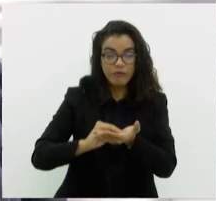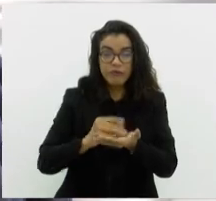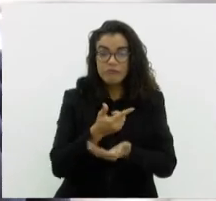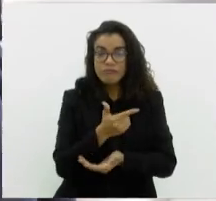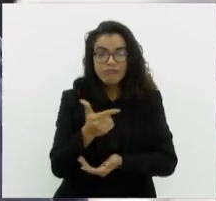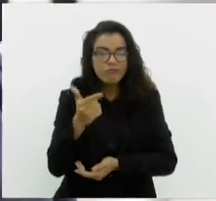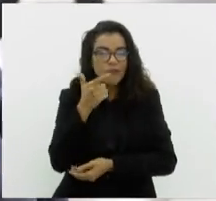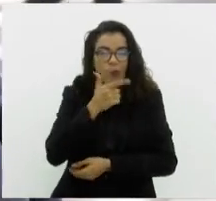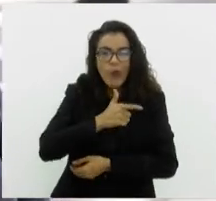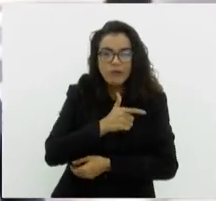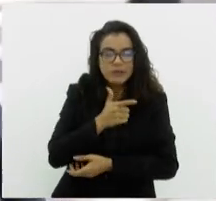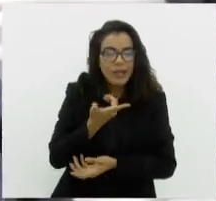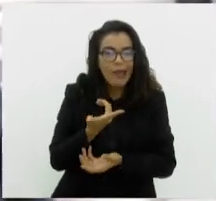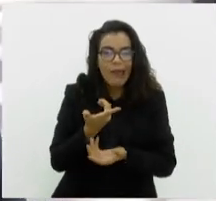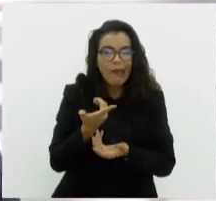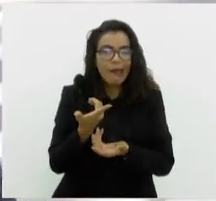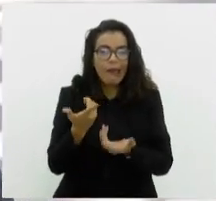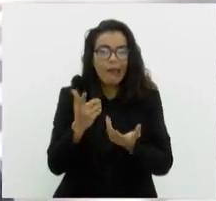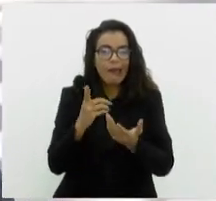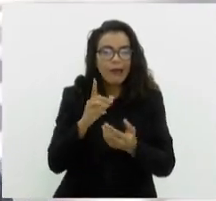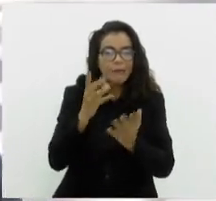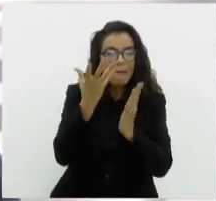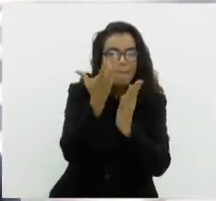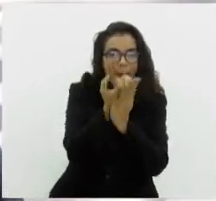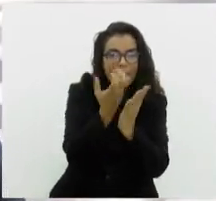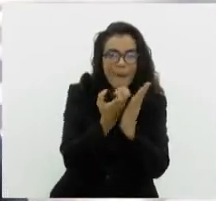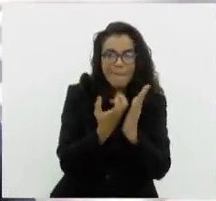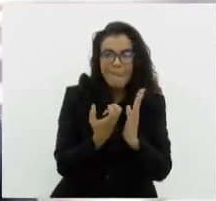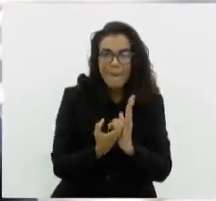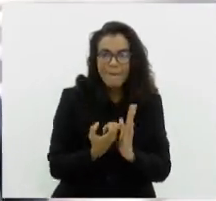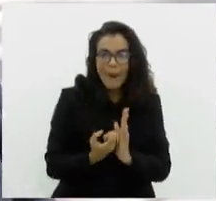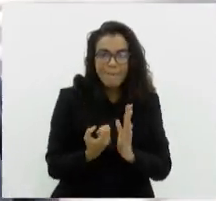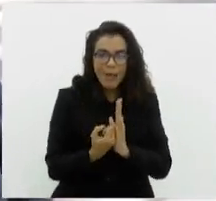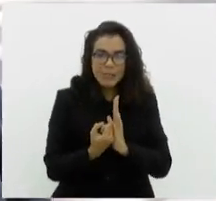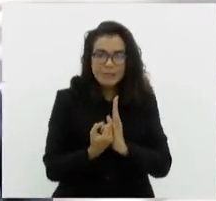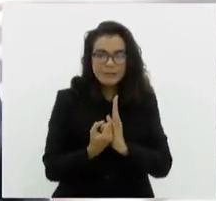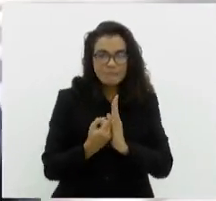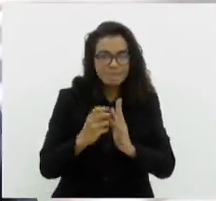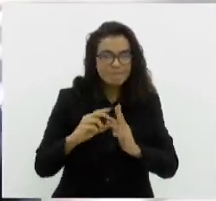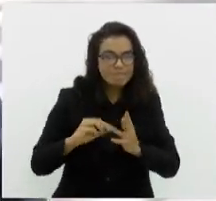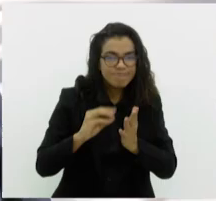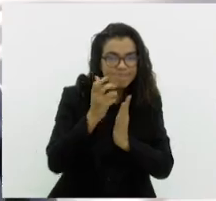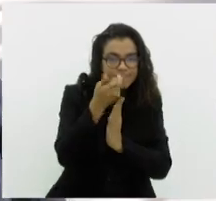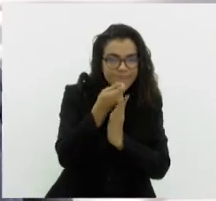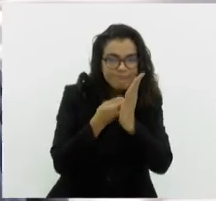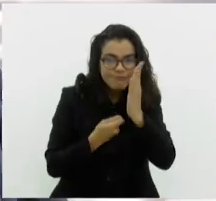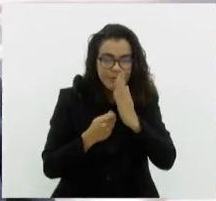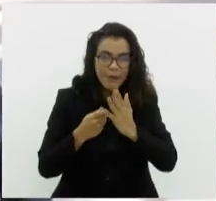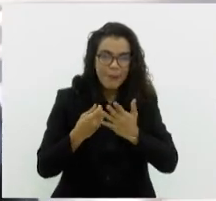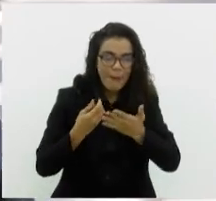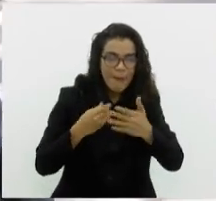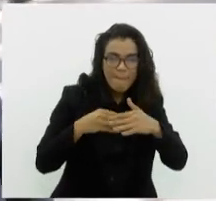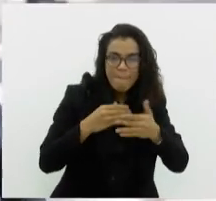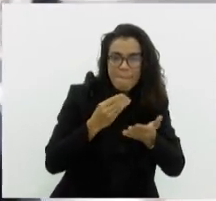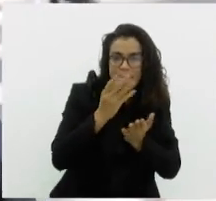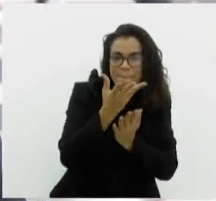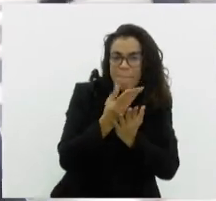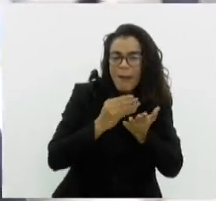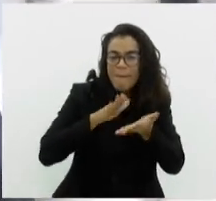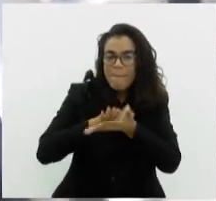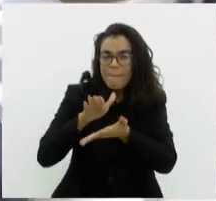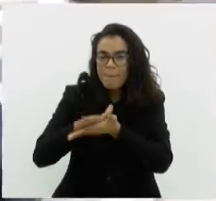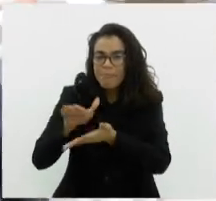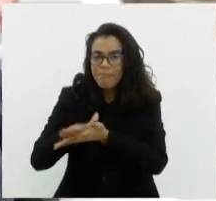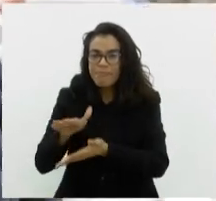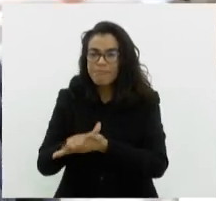consegue transferir os dados que nos são passados sobre as projeções dos impactos da